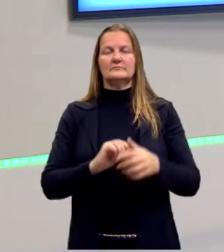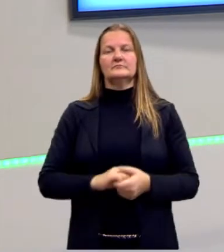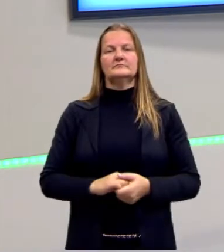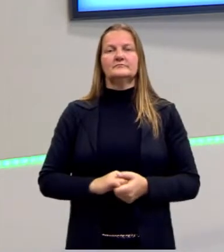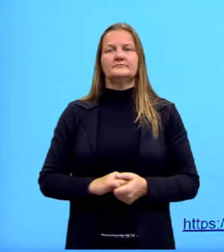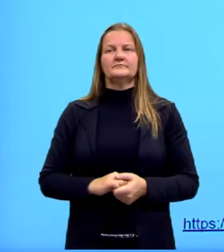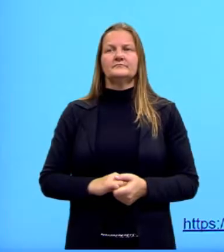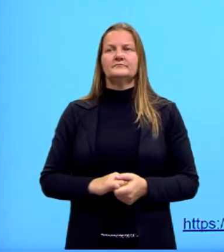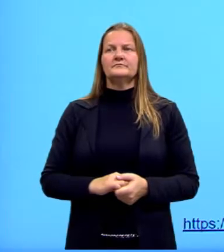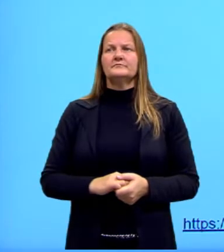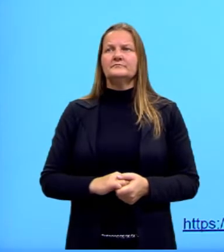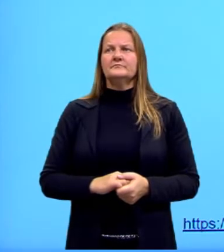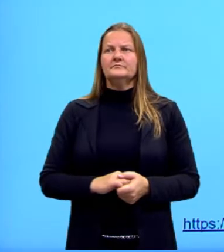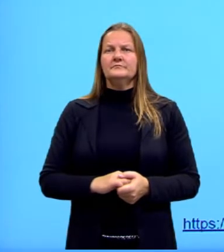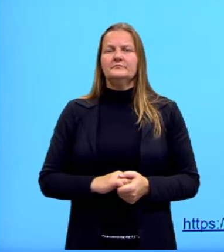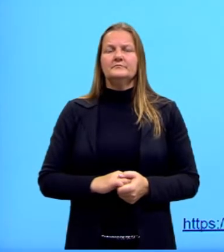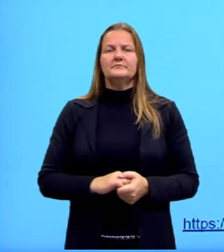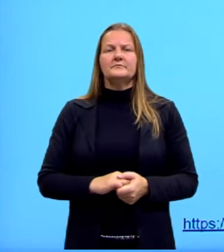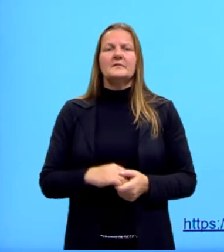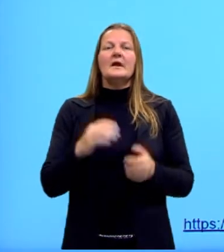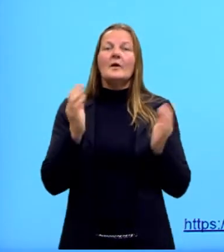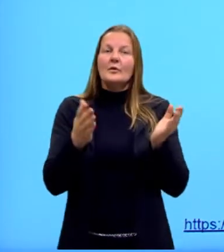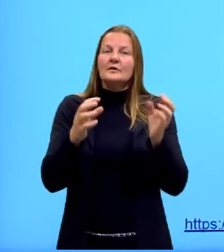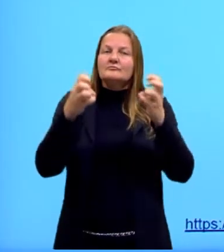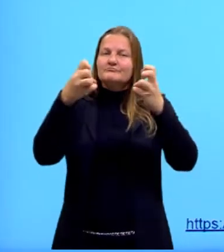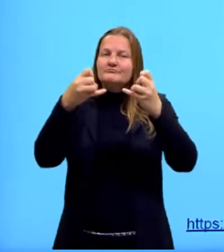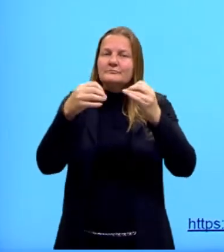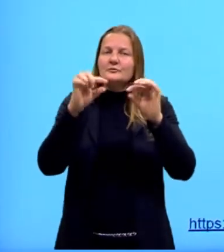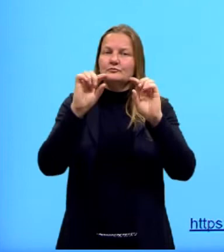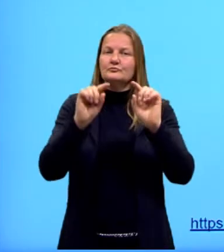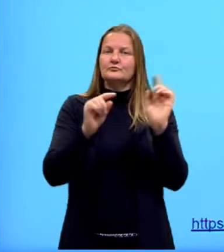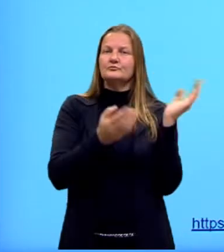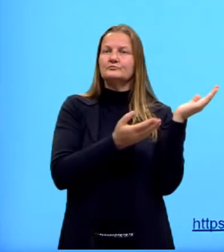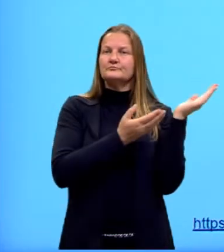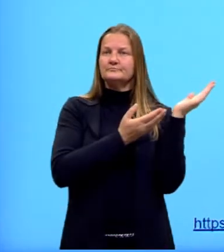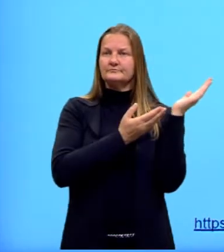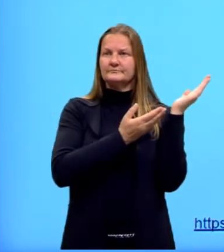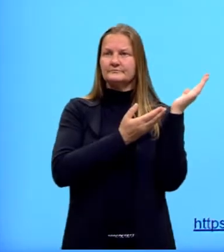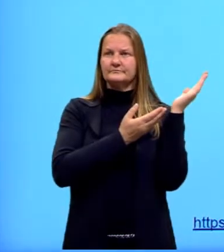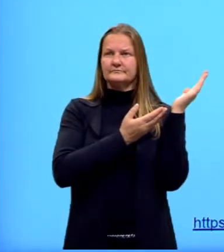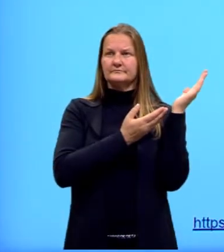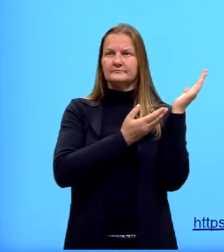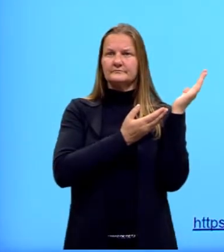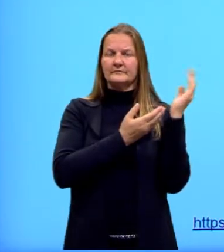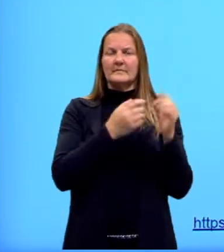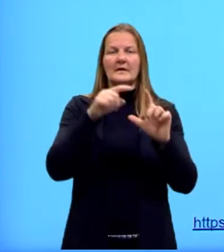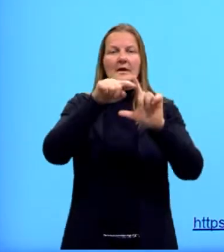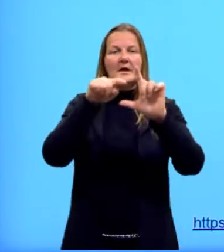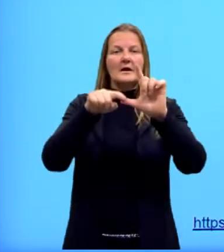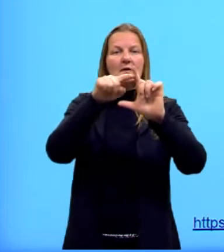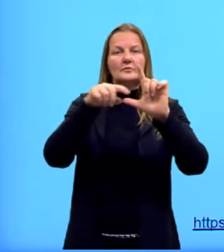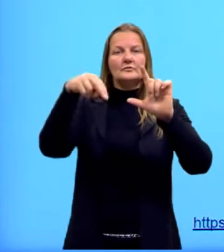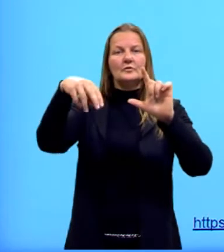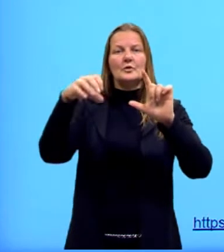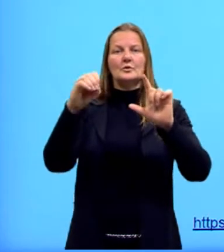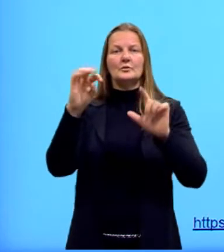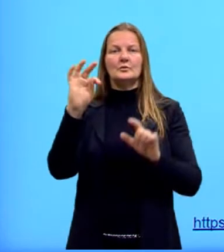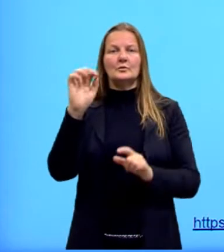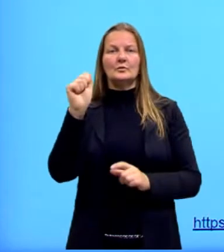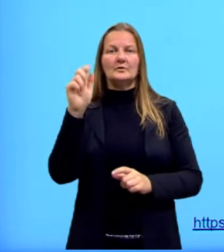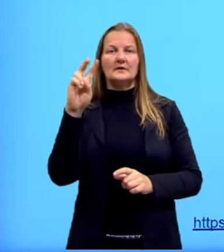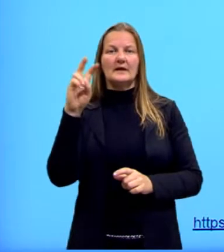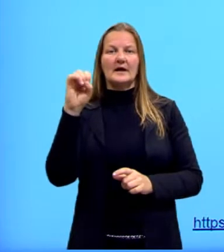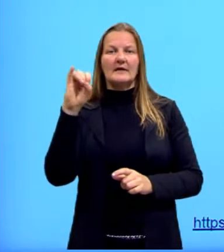Aqui eu trouxe, então, os ângulos notáveis. Além de conhecer as razões trigonométricas, existem os